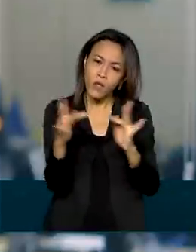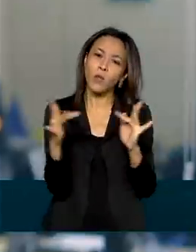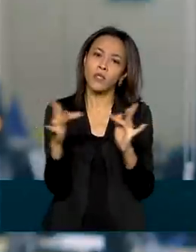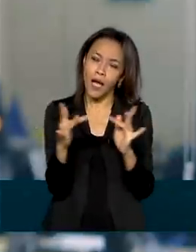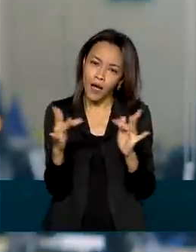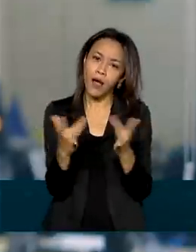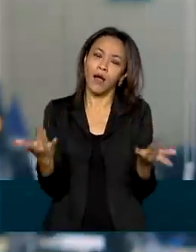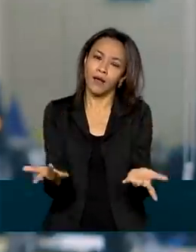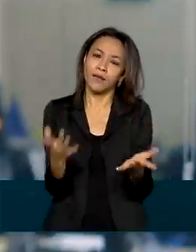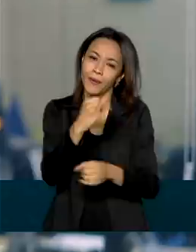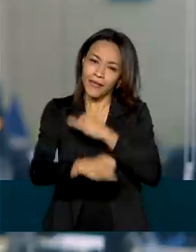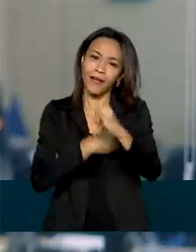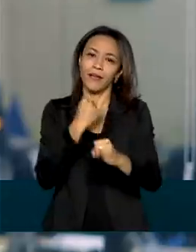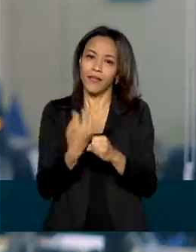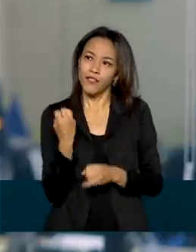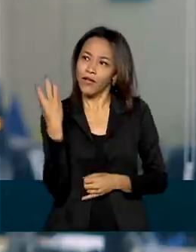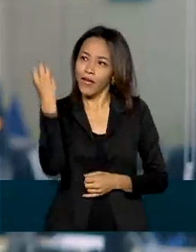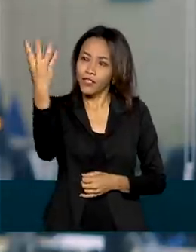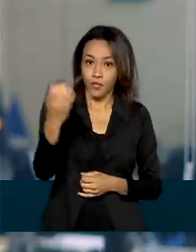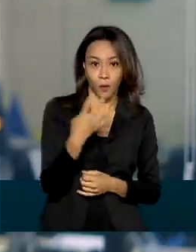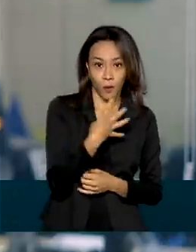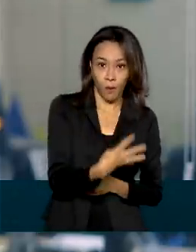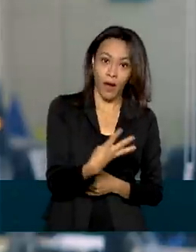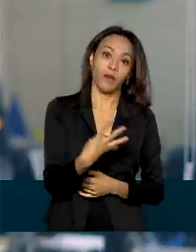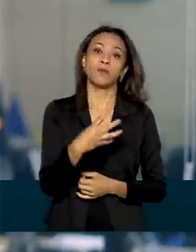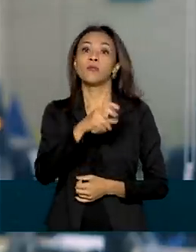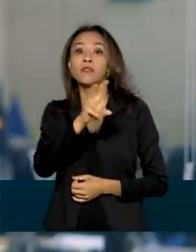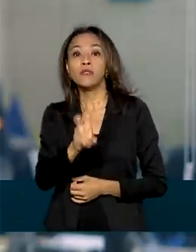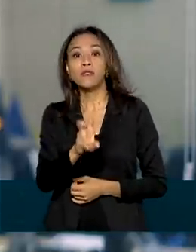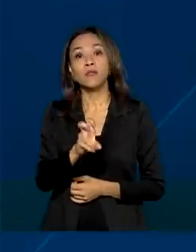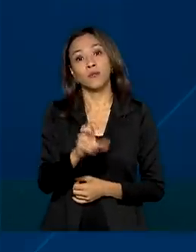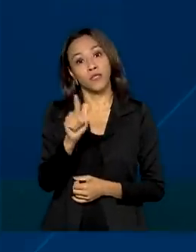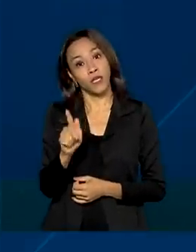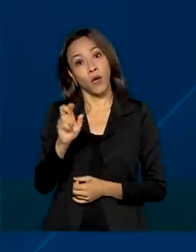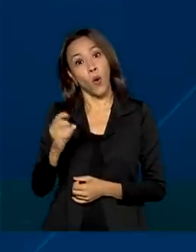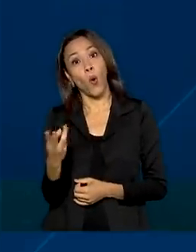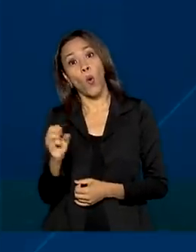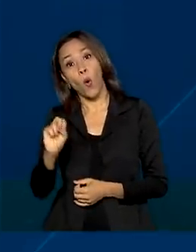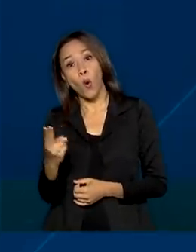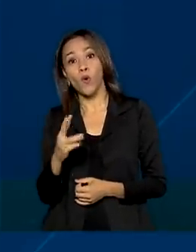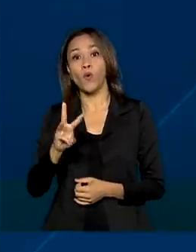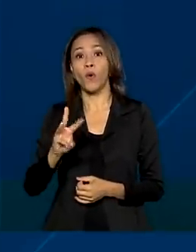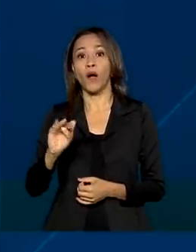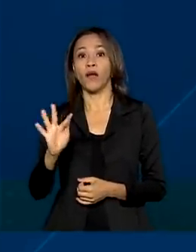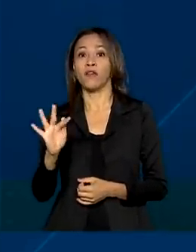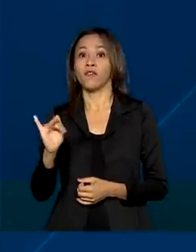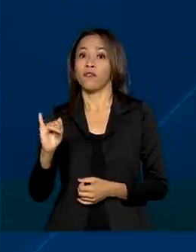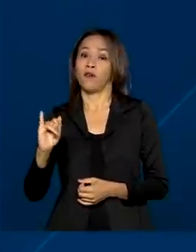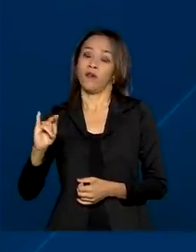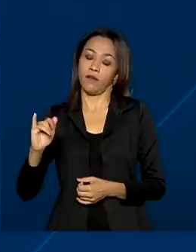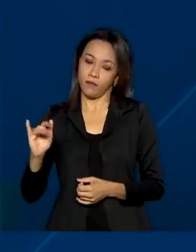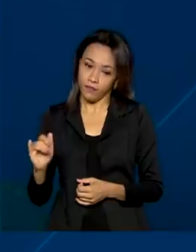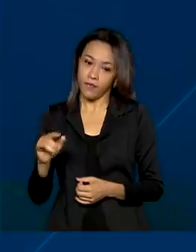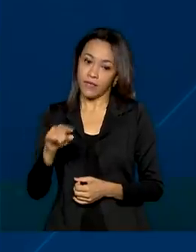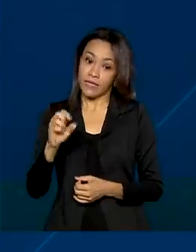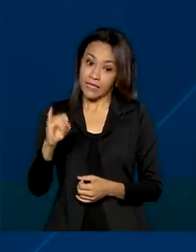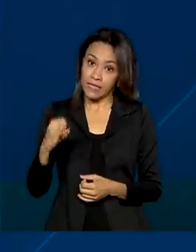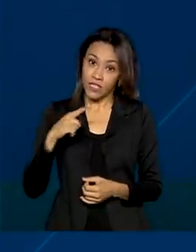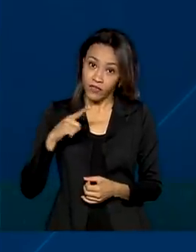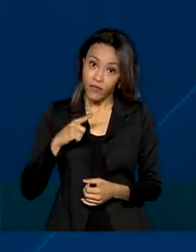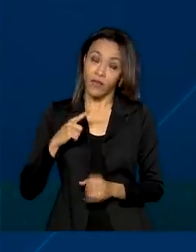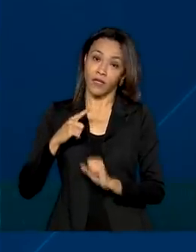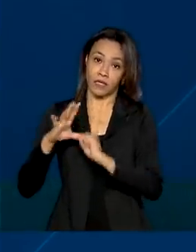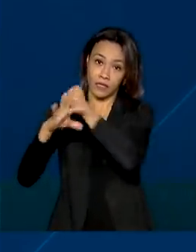enquanto viaja, via internet 4G, 5G ou Wi-Fi. Se tivermos rodovias mais seguras, mais